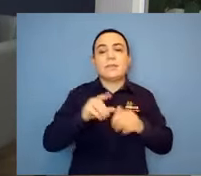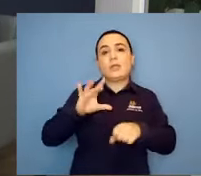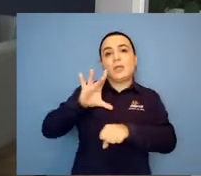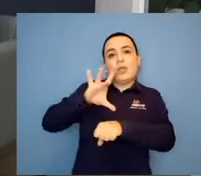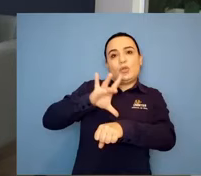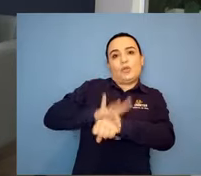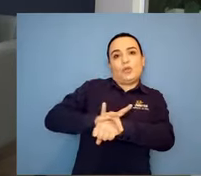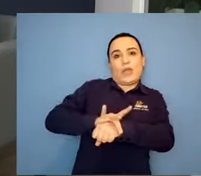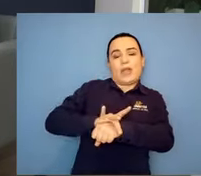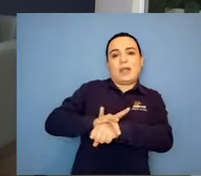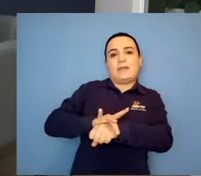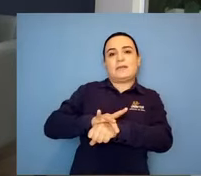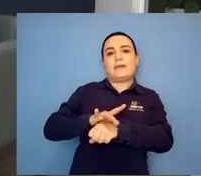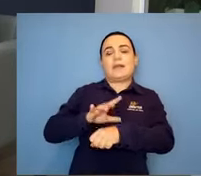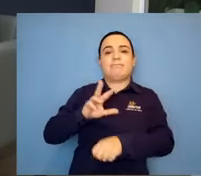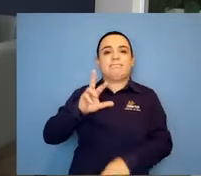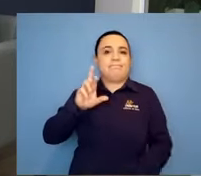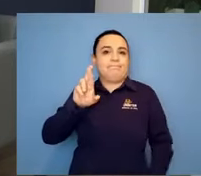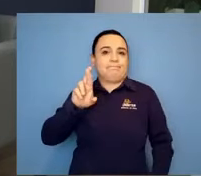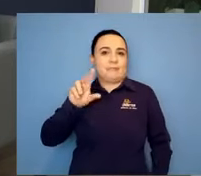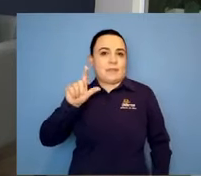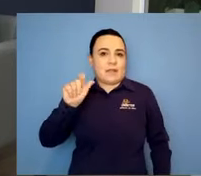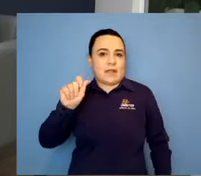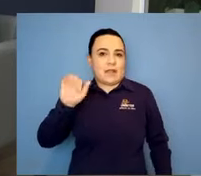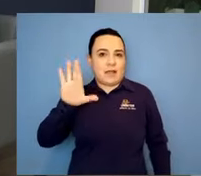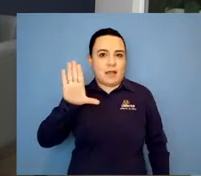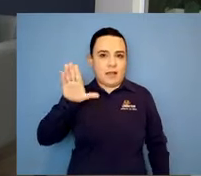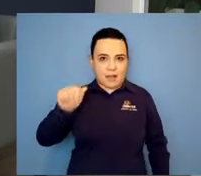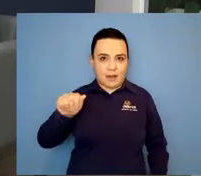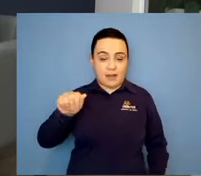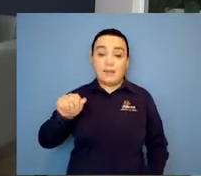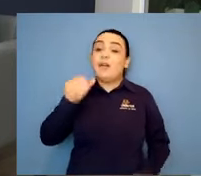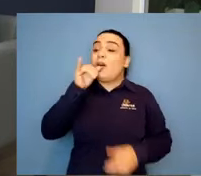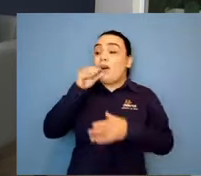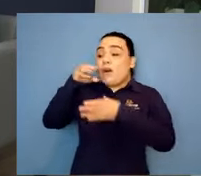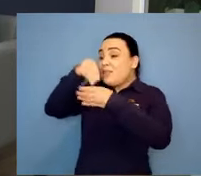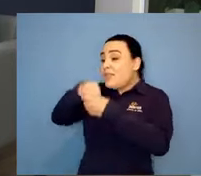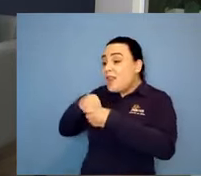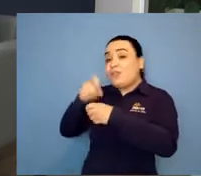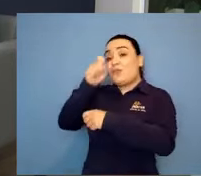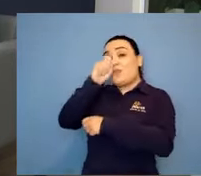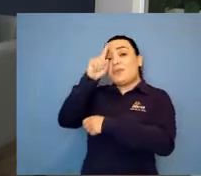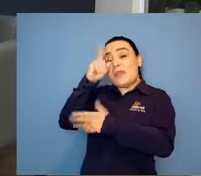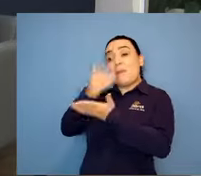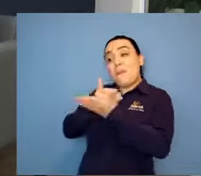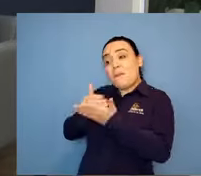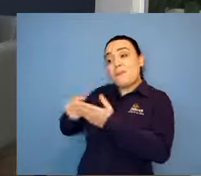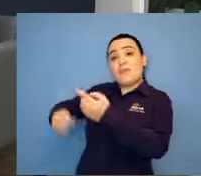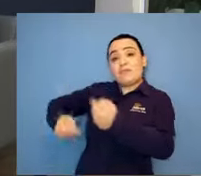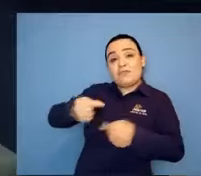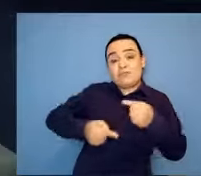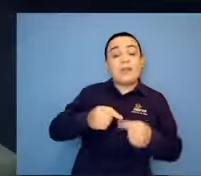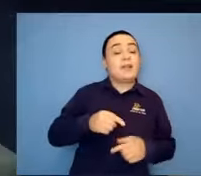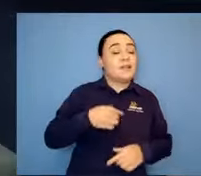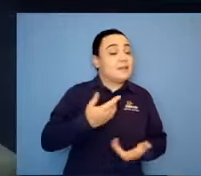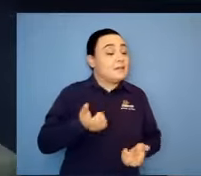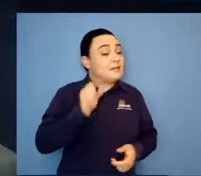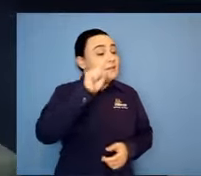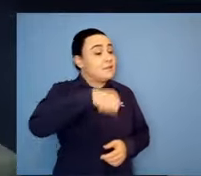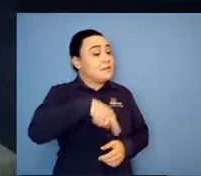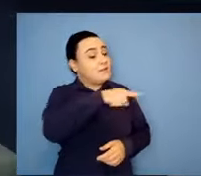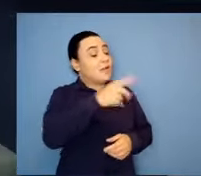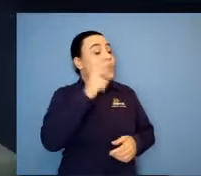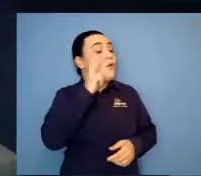você. pequenininho. Pequenininho. Começou dentro de um hospital com algumas latas de leite, né? É. Brasco, equipe,